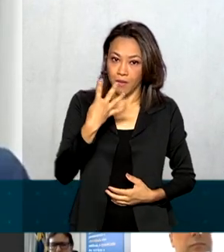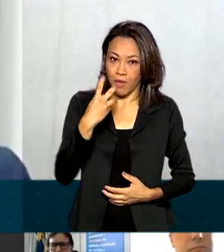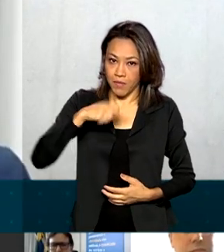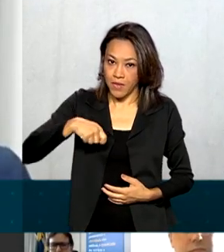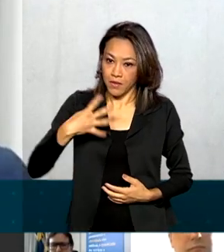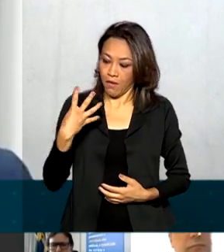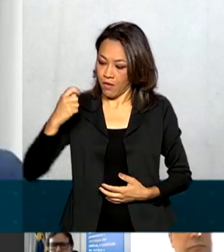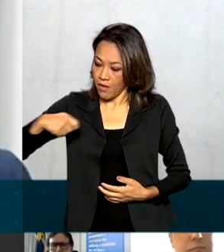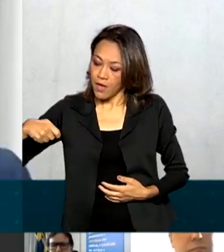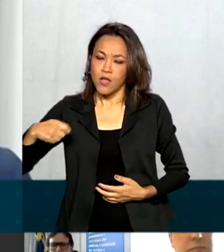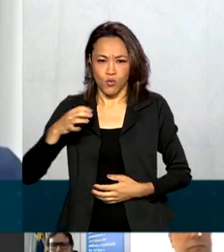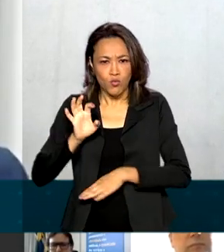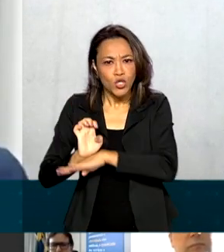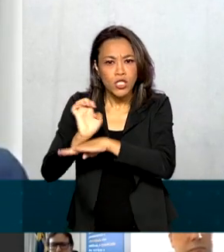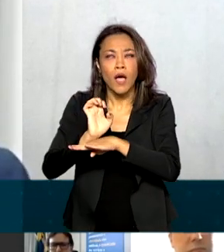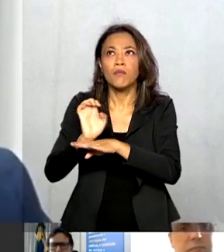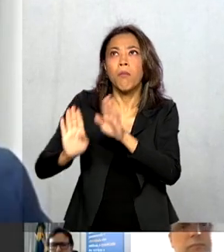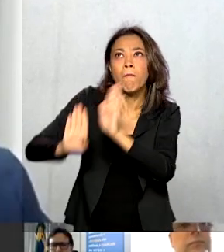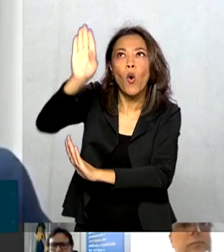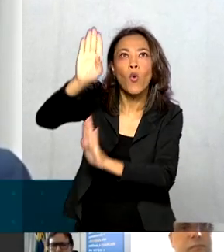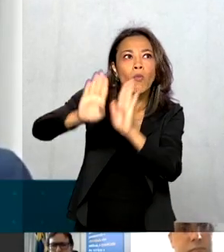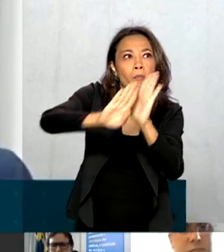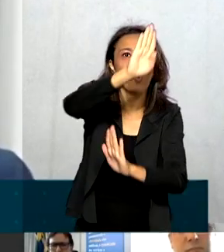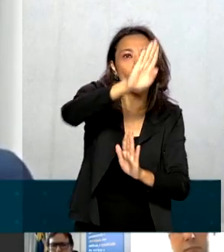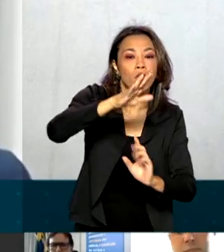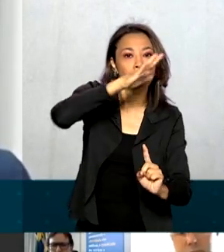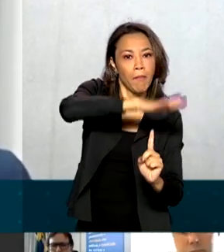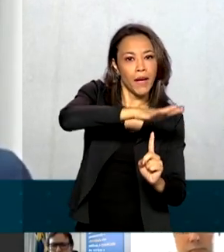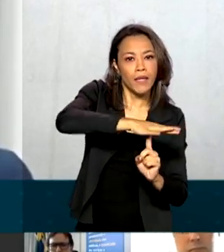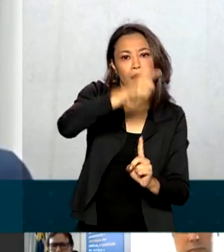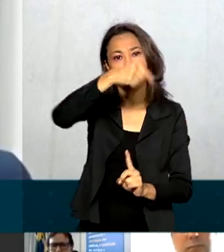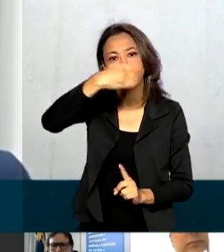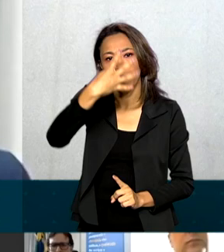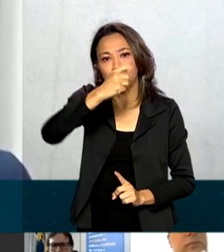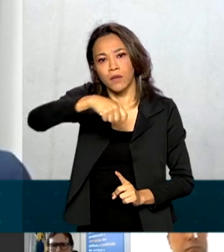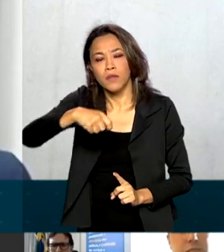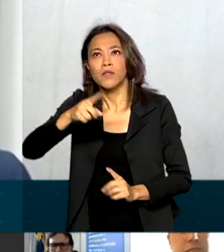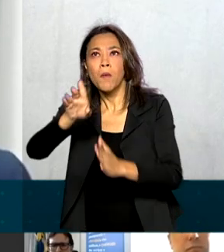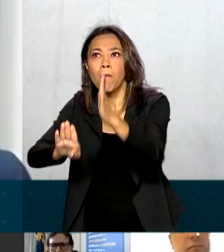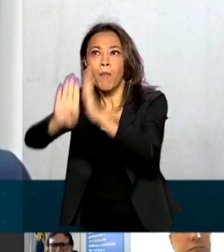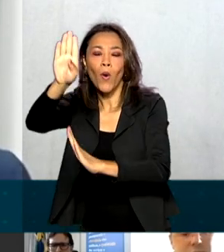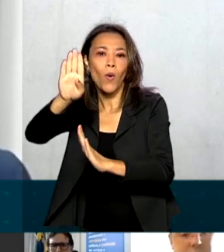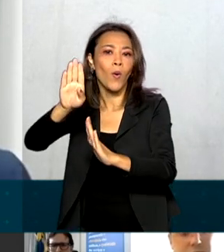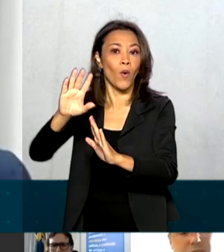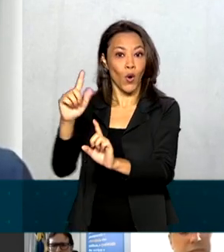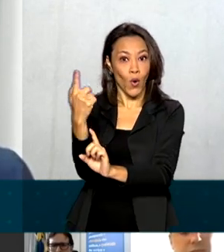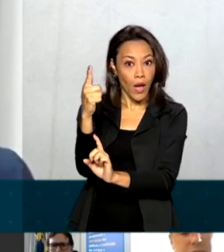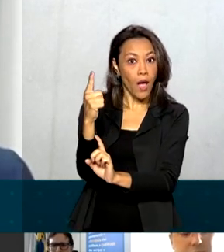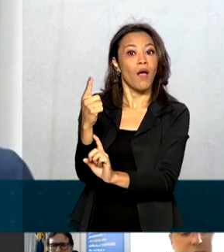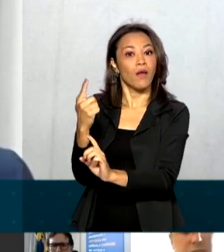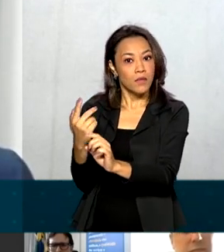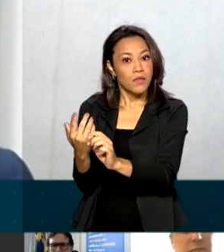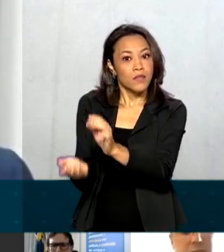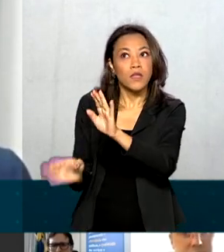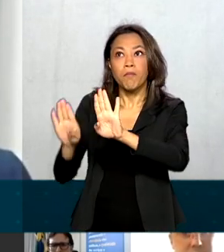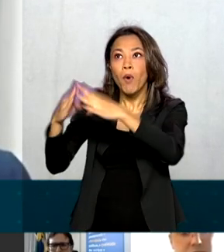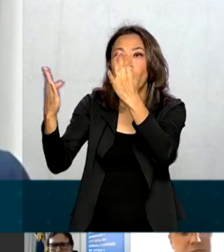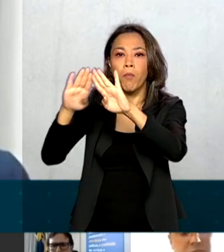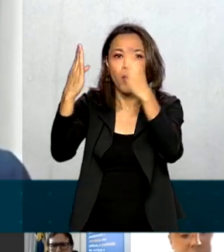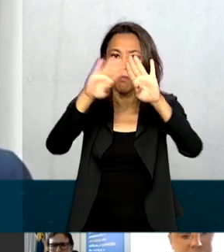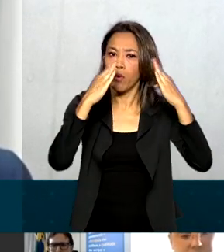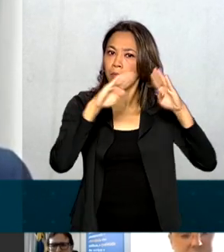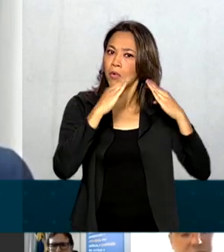destaca. Neste quadrimestre foi o estado do Paraná, em outros quadrimestres nós tivemos Goiás, como um dos estados que teve uma